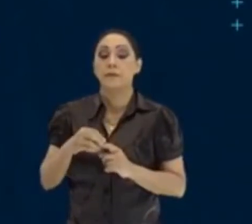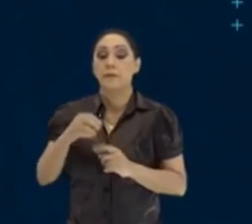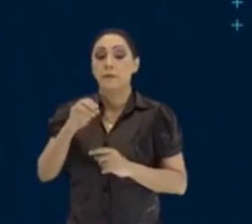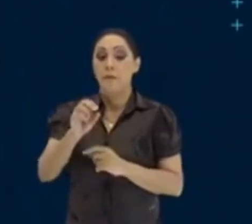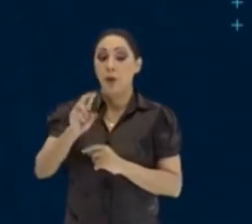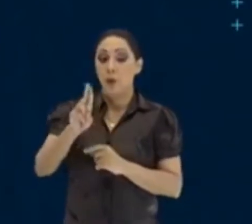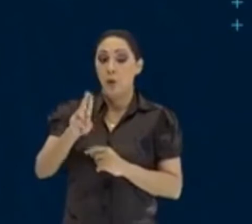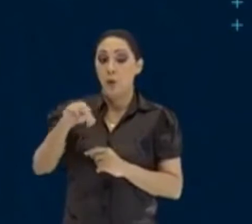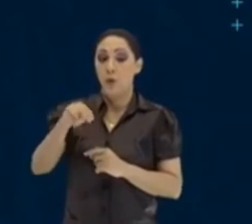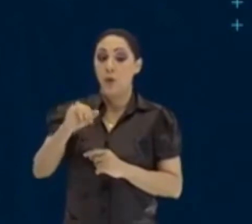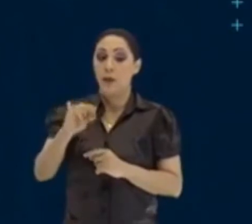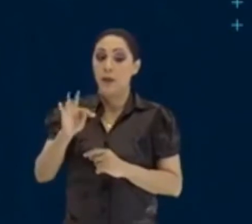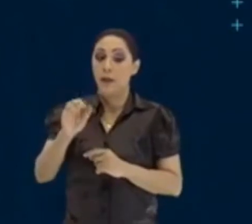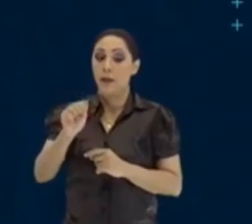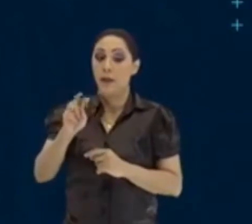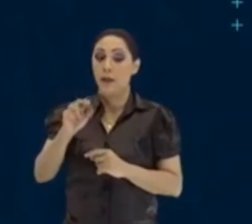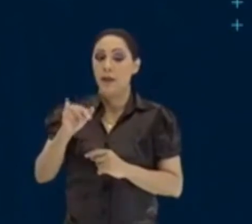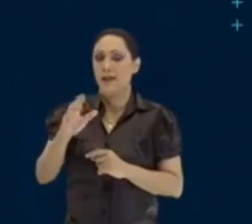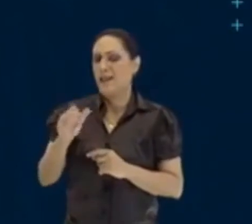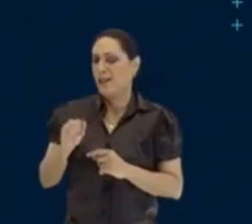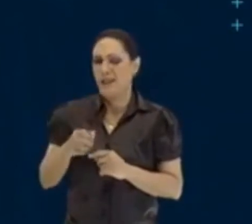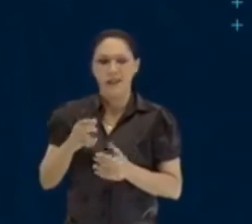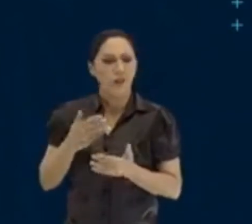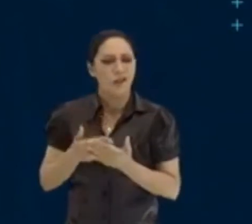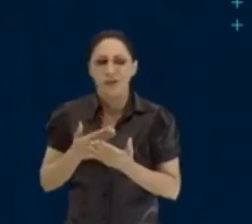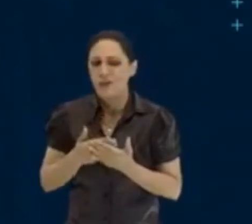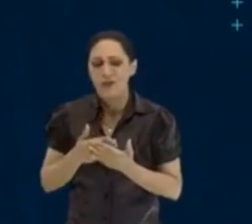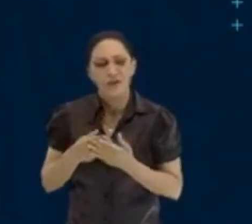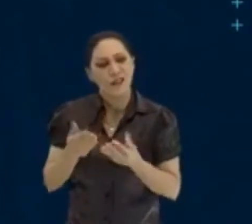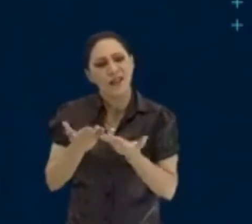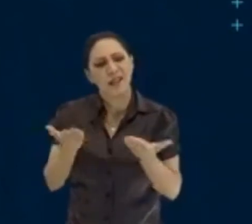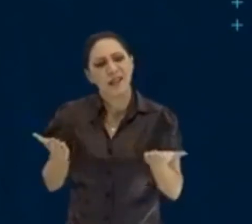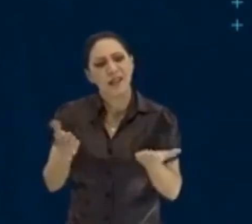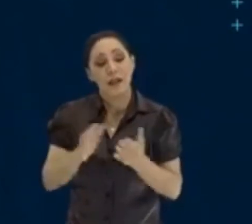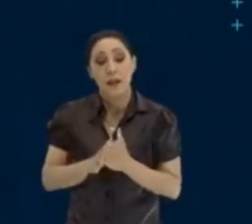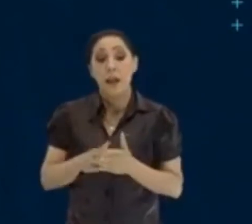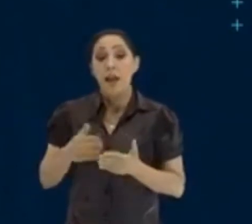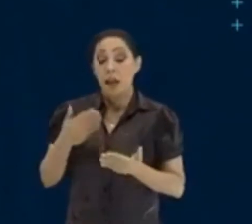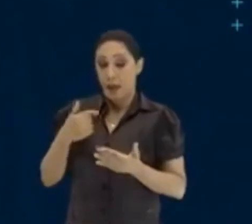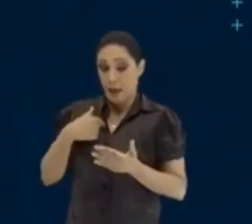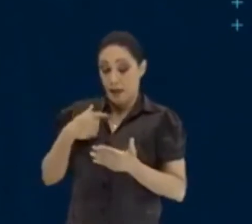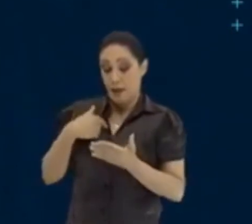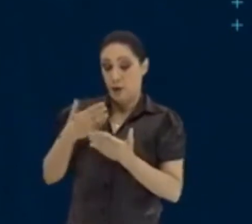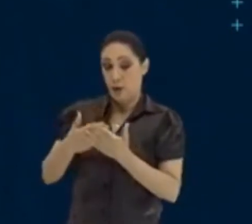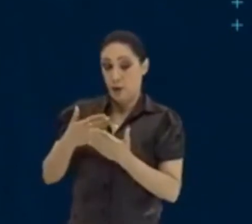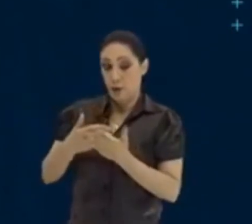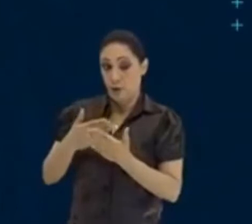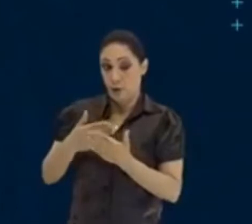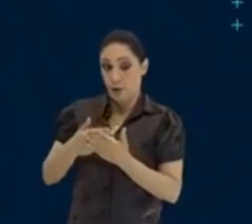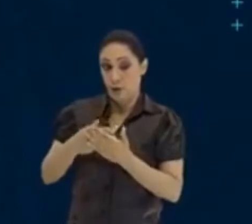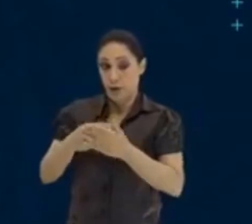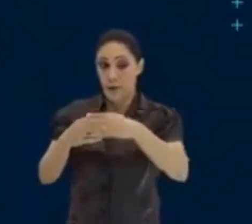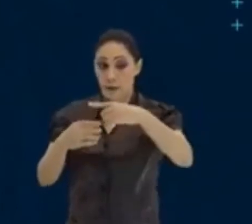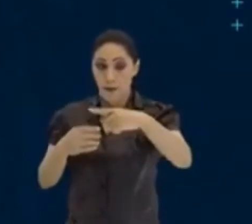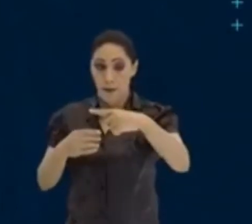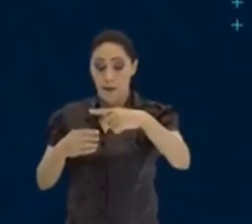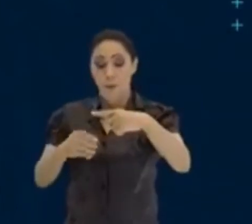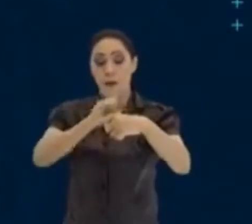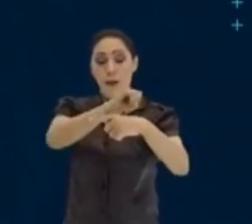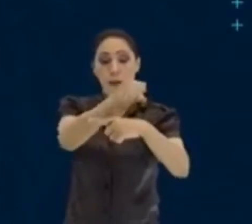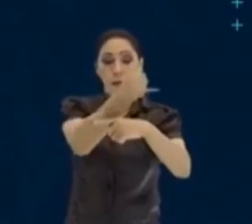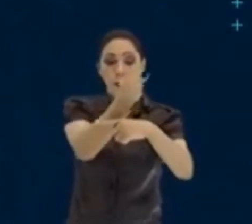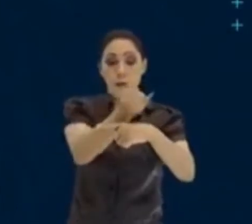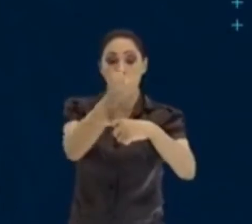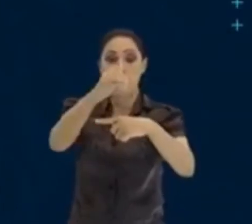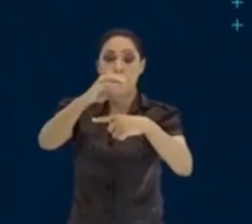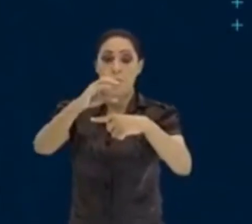Unitária. Professor, mas eu não estudei assim. Eu estudei aí justamente o por 100. Ótimo, quando você coloca